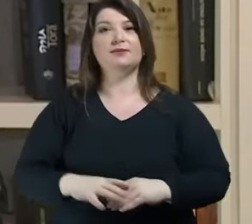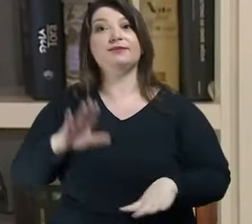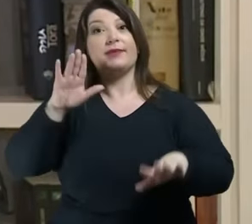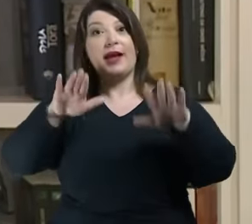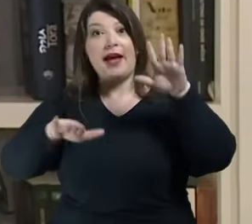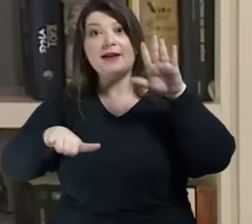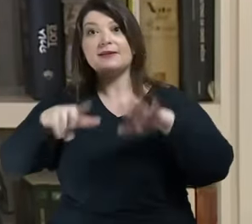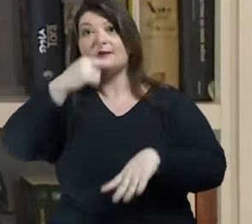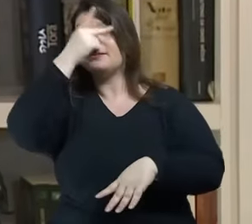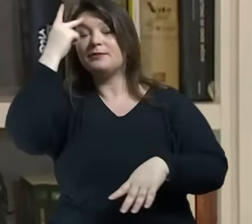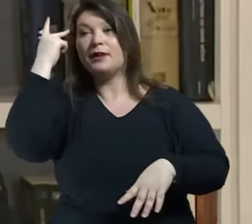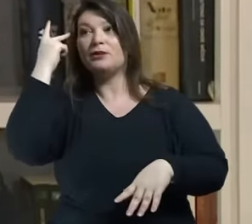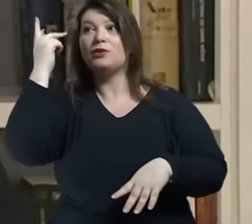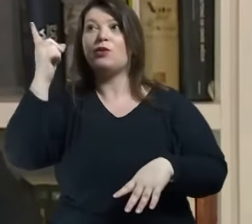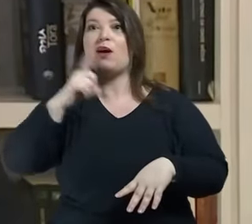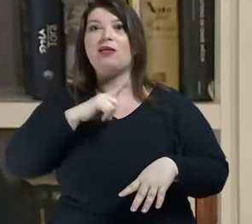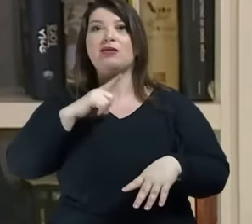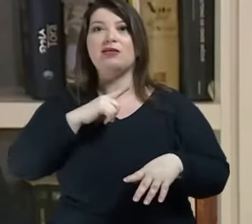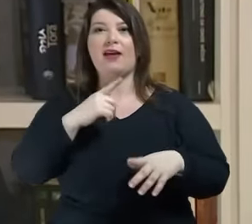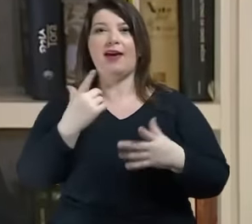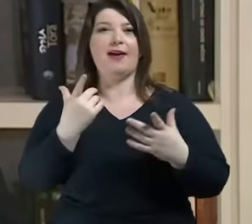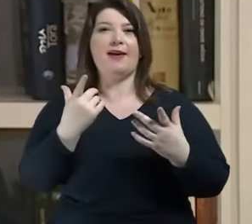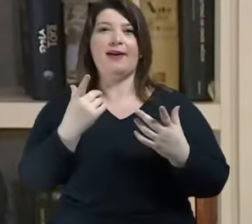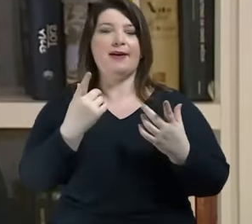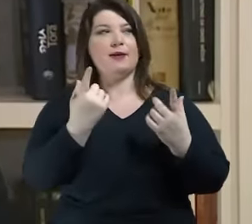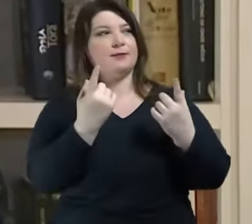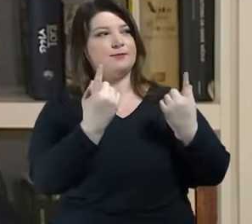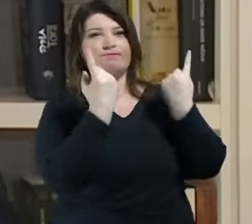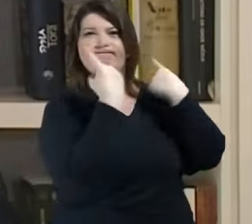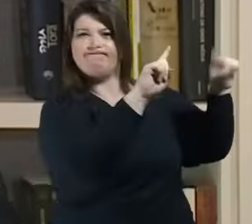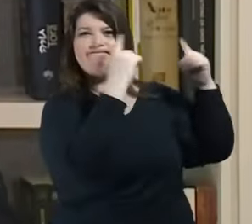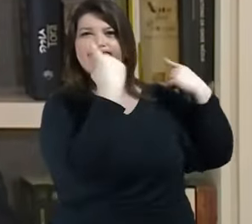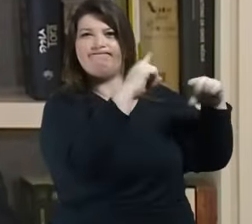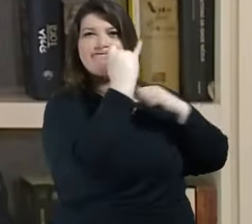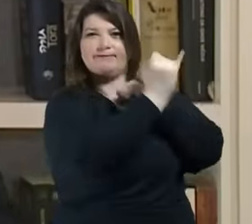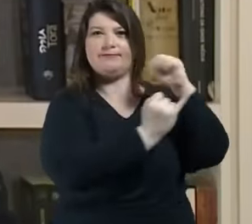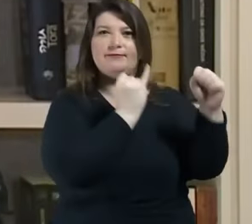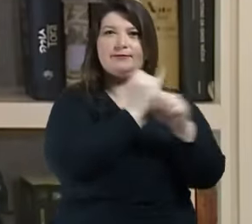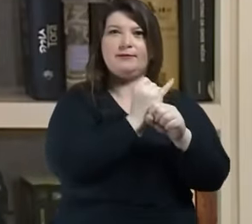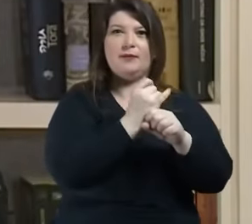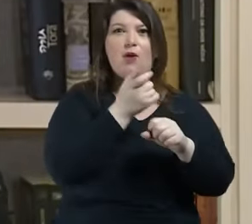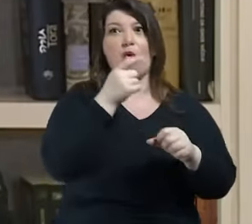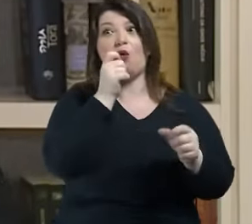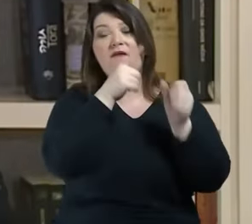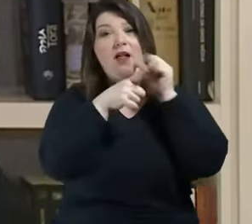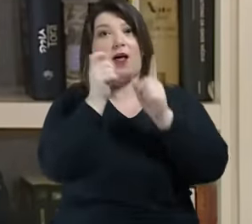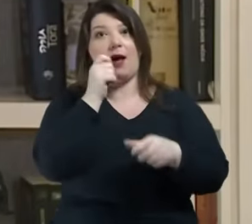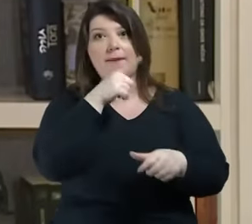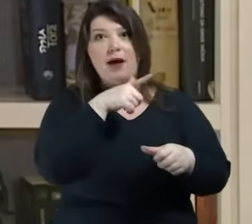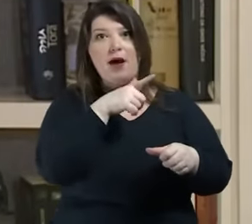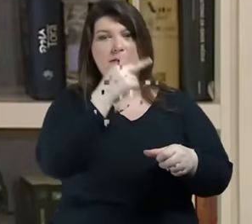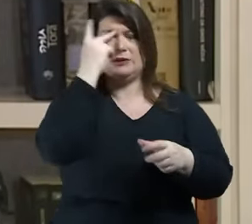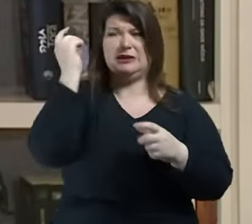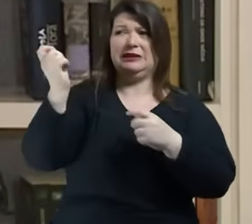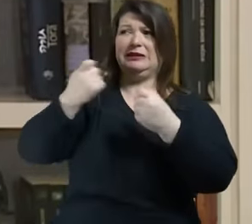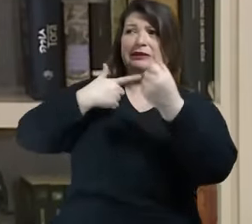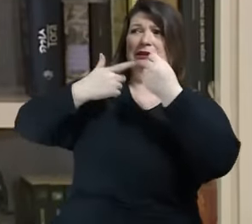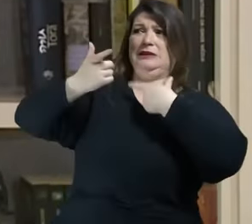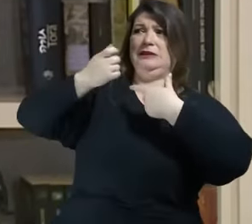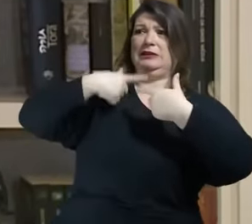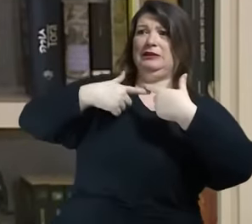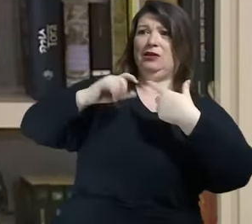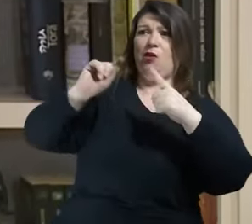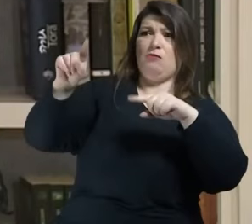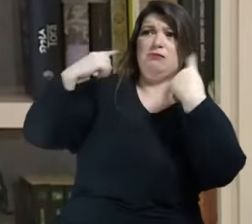enorme na internet às vezes quando alguém é muito criticado ou está sendo muito apagado das